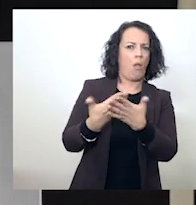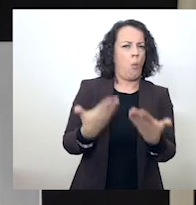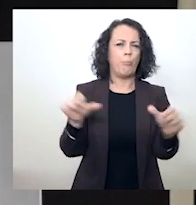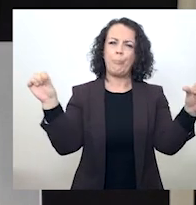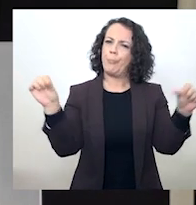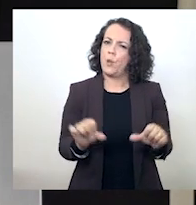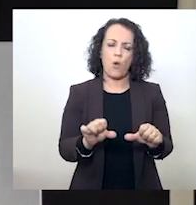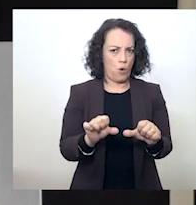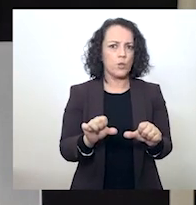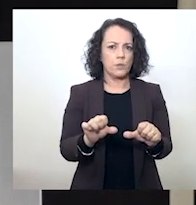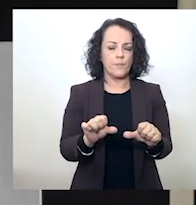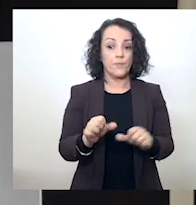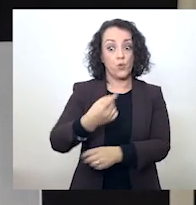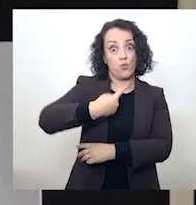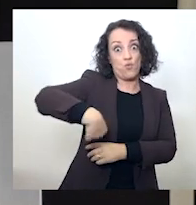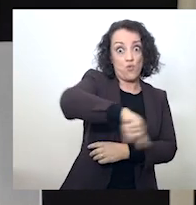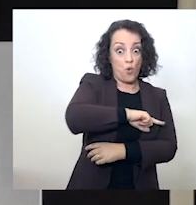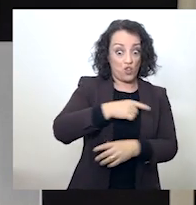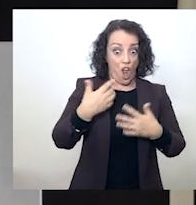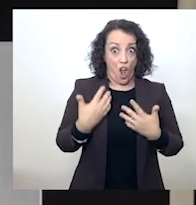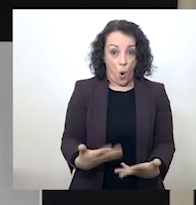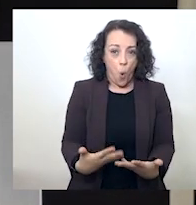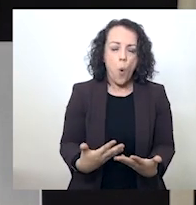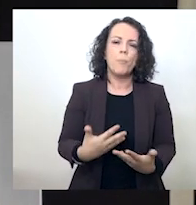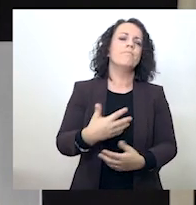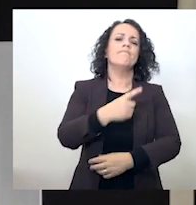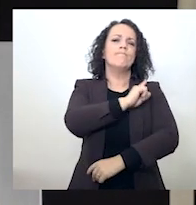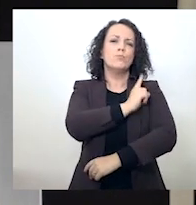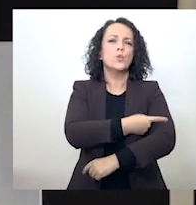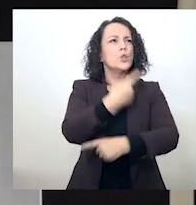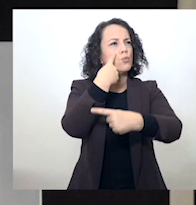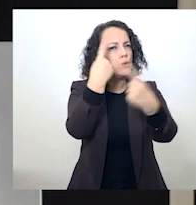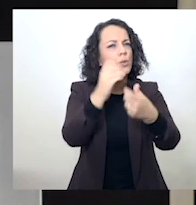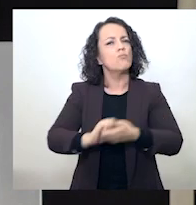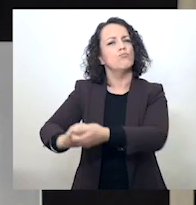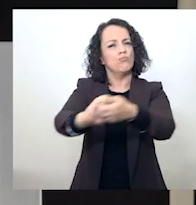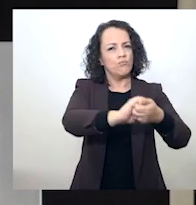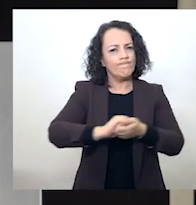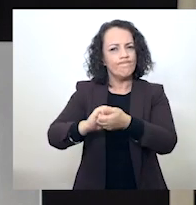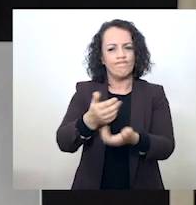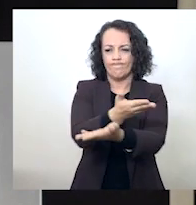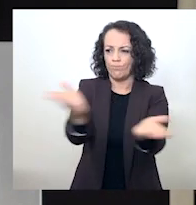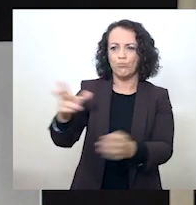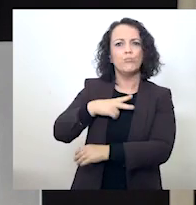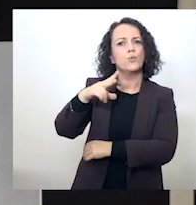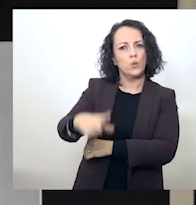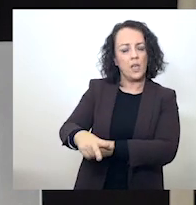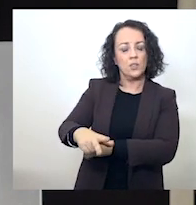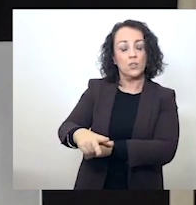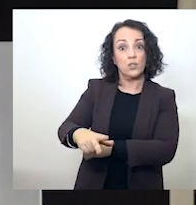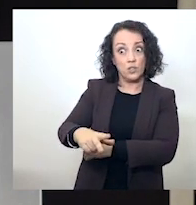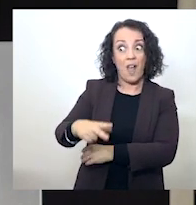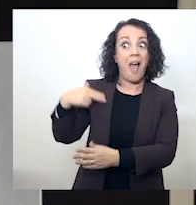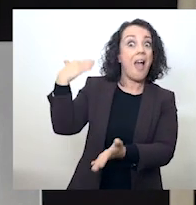O que fizermos todos, poderes públicos solidários e portugueses, até março,